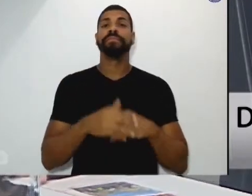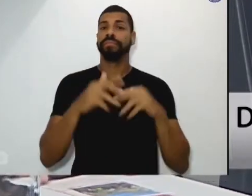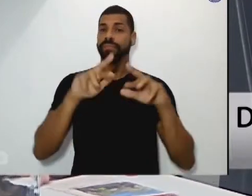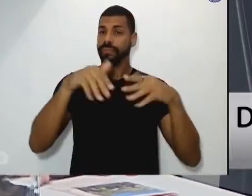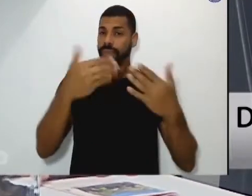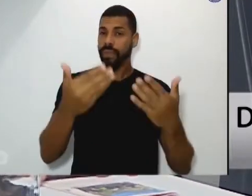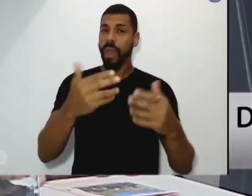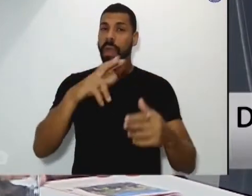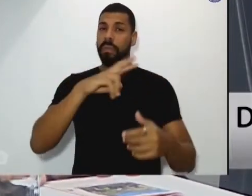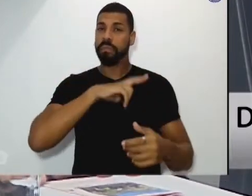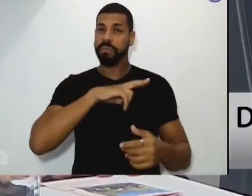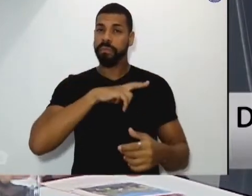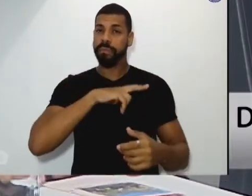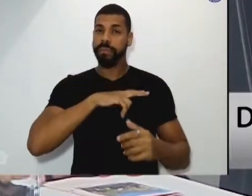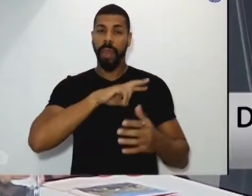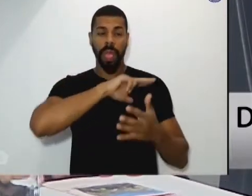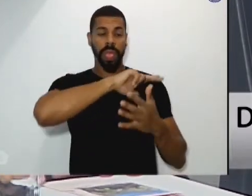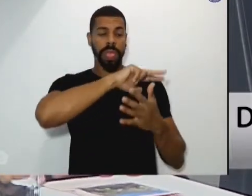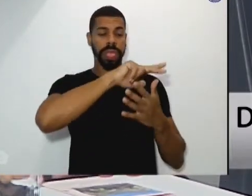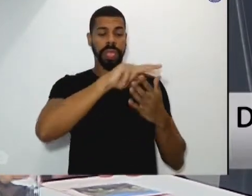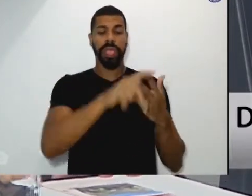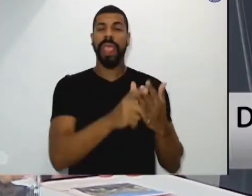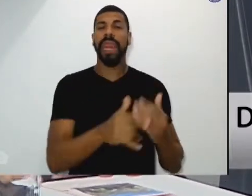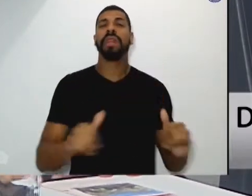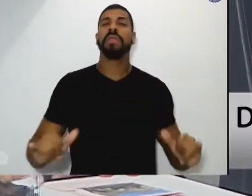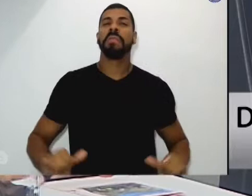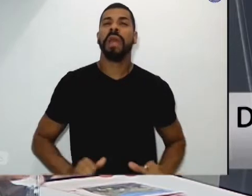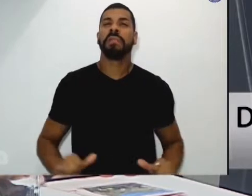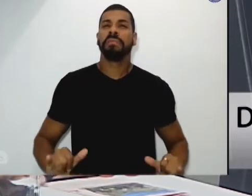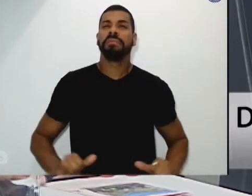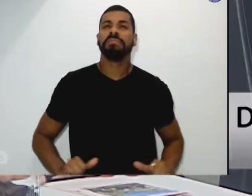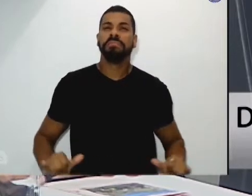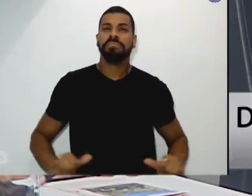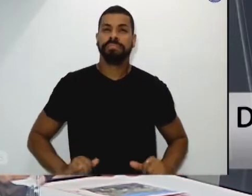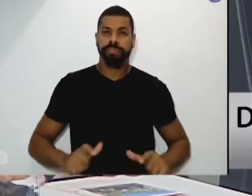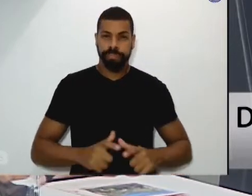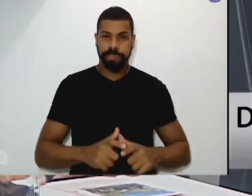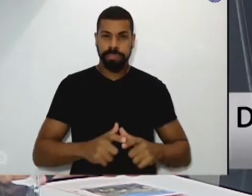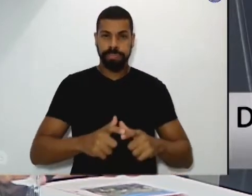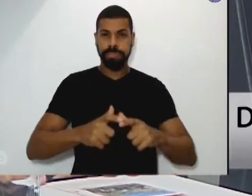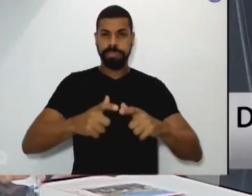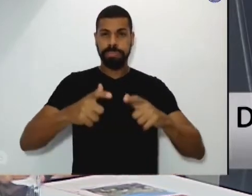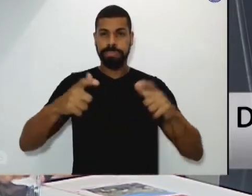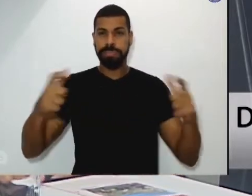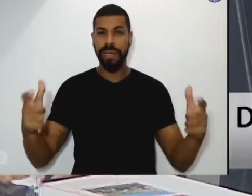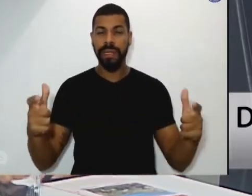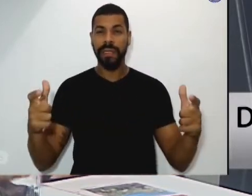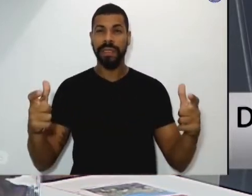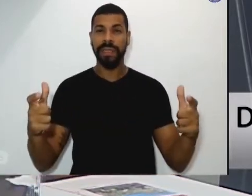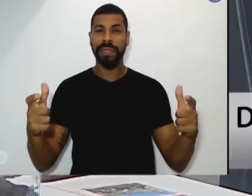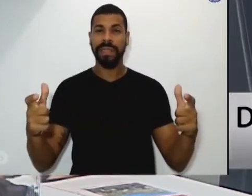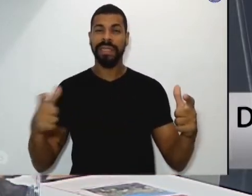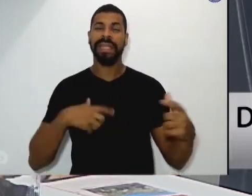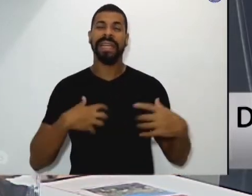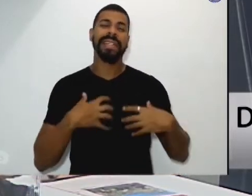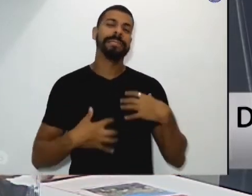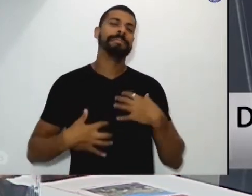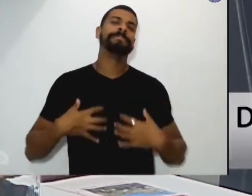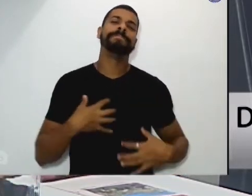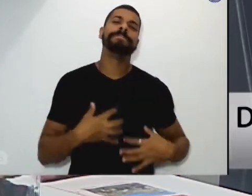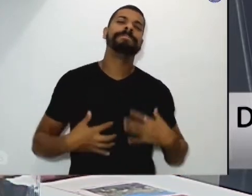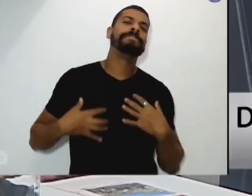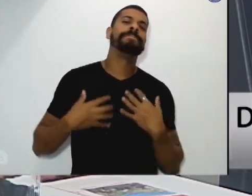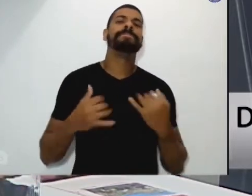diante de tantos sofrimentos que vemos crescer em toda parte, que provocam gemidos da irmã Terra,